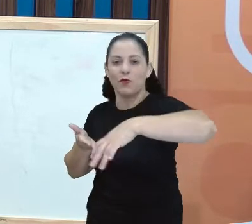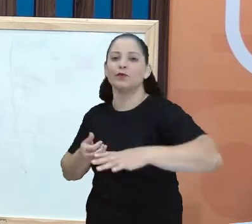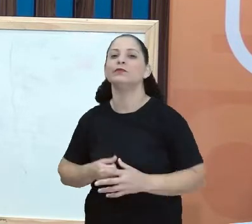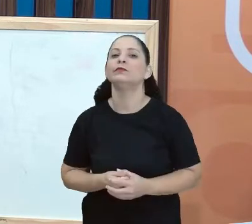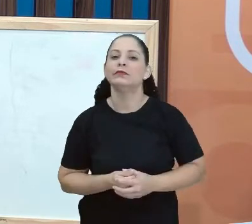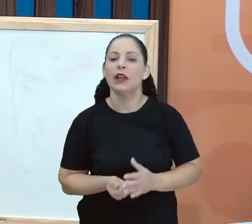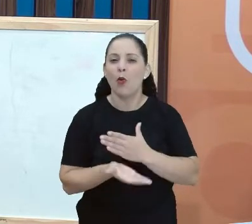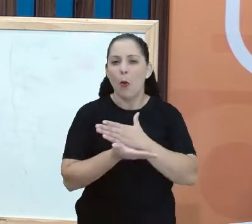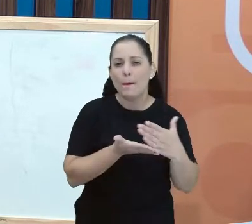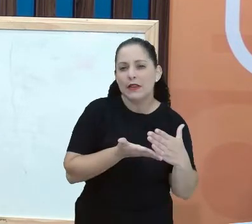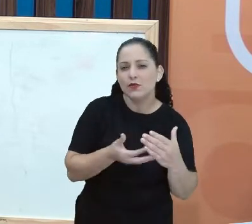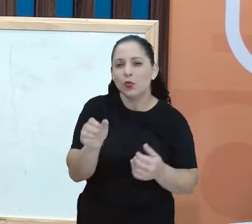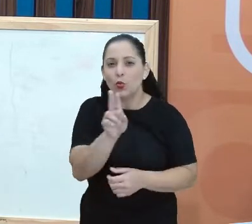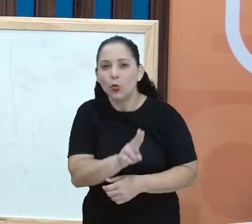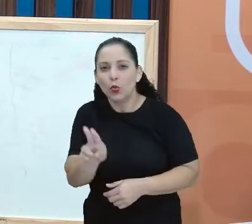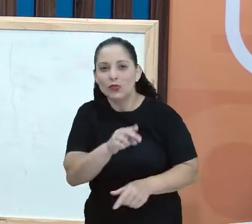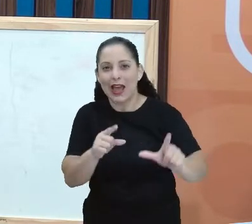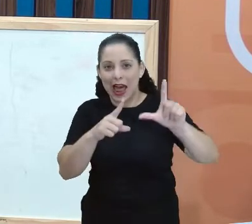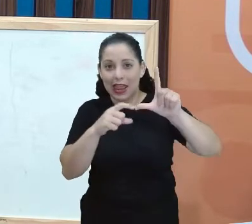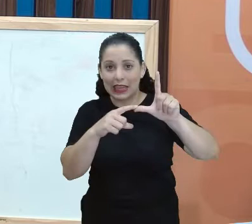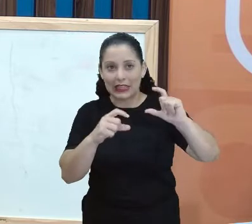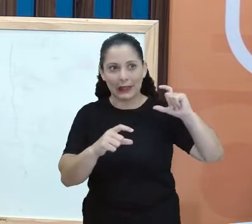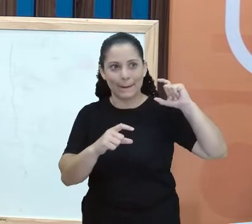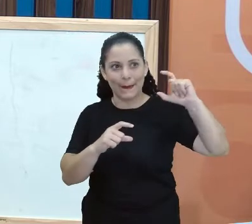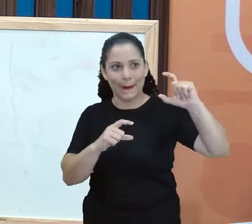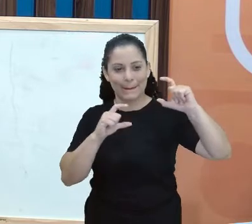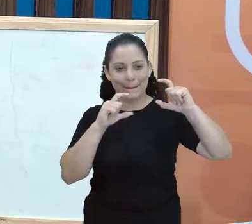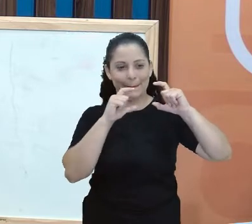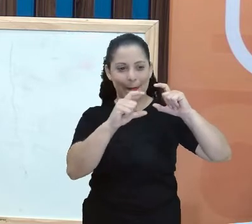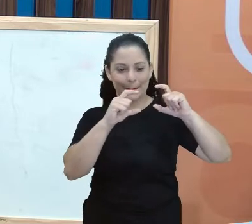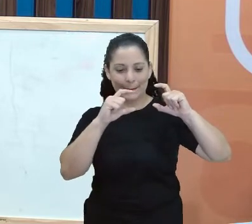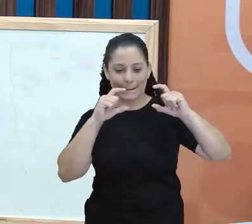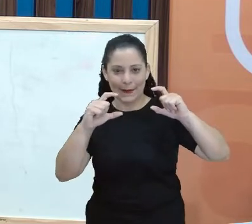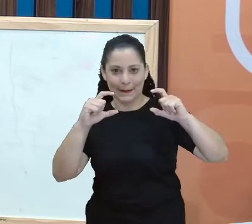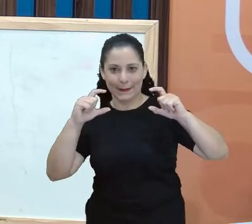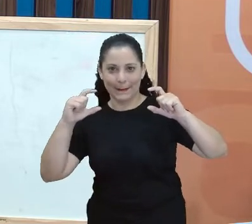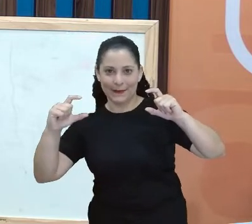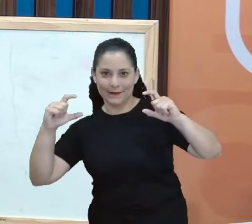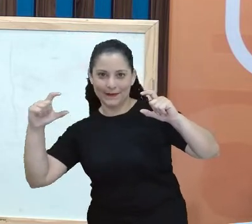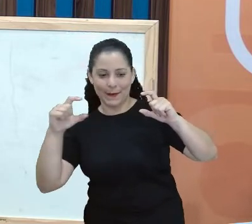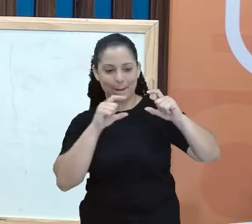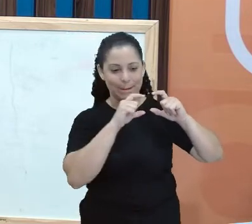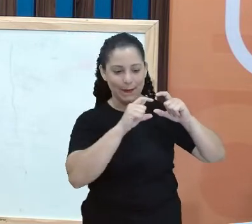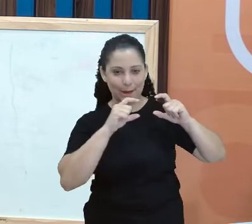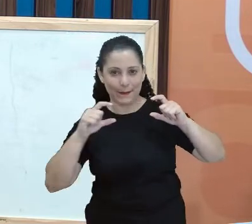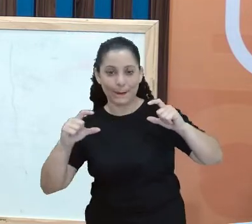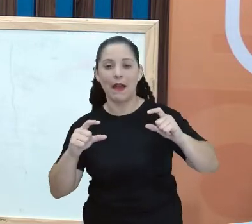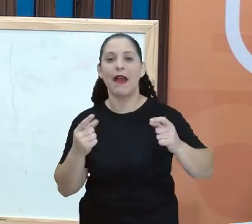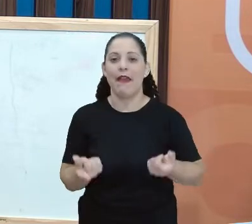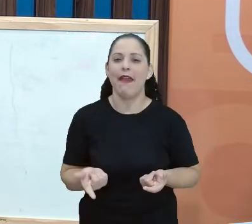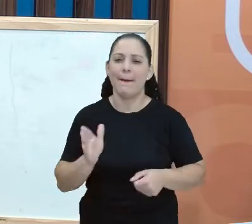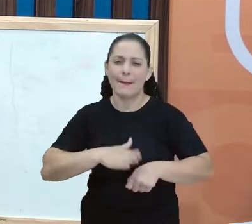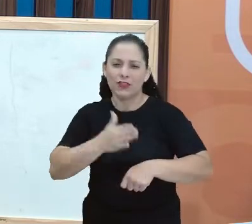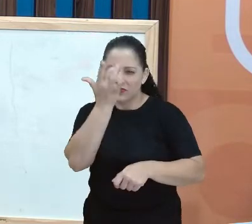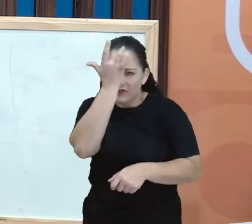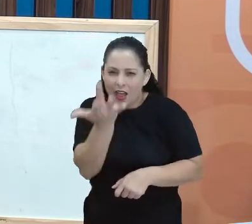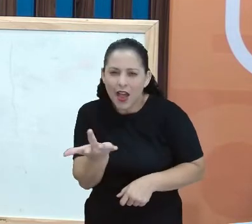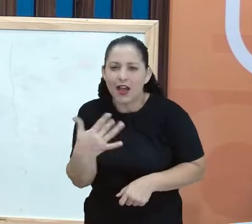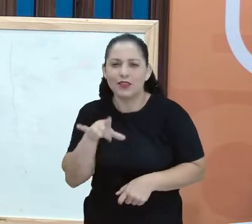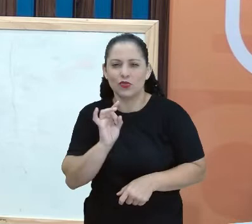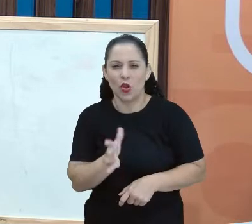No início, a gente usa a letra bastão, porque ela é mais fácil. A gente só precisa de retas, não é?